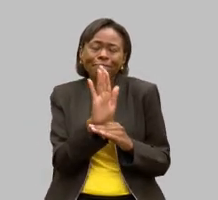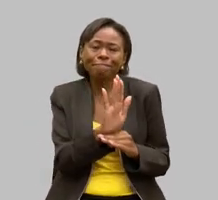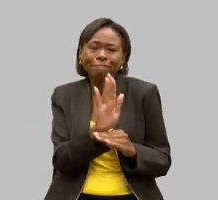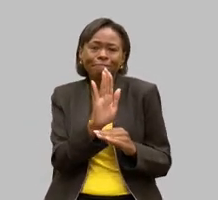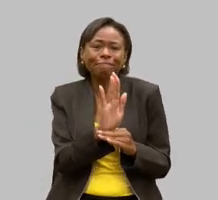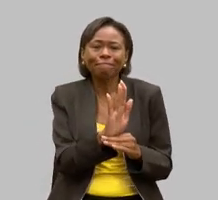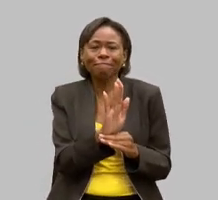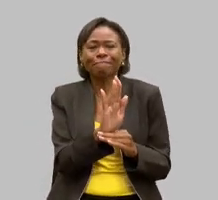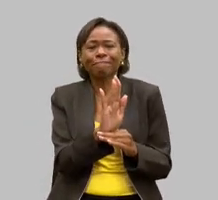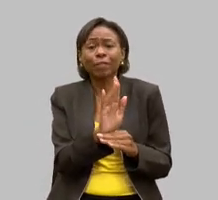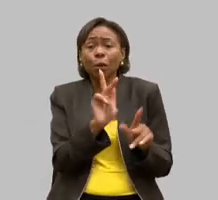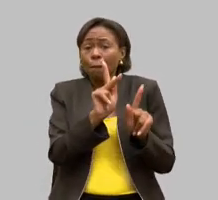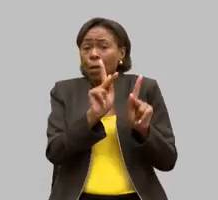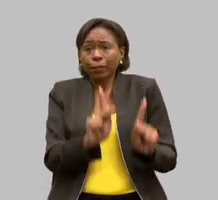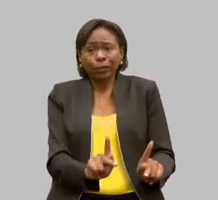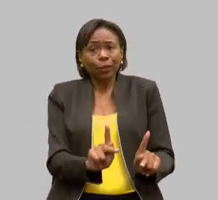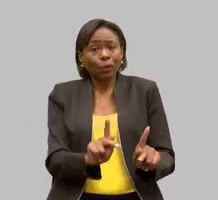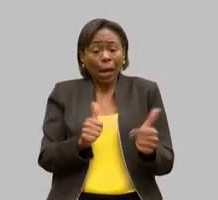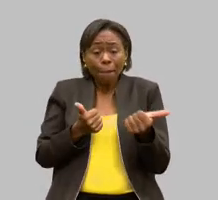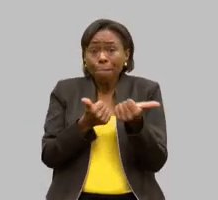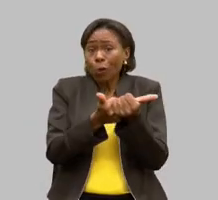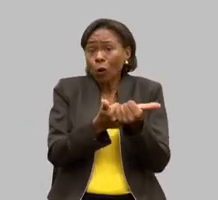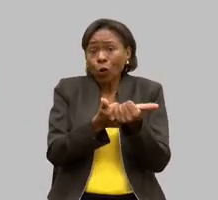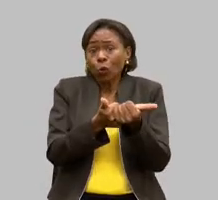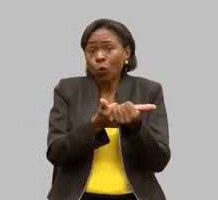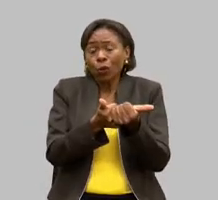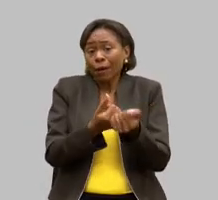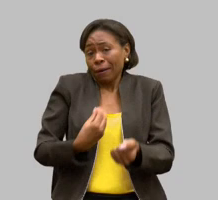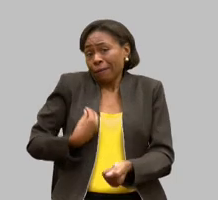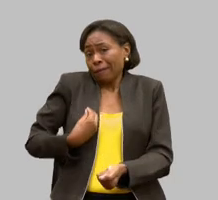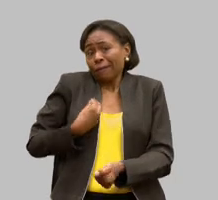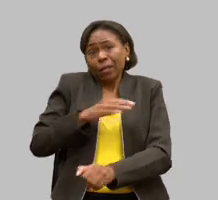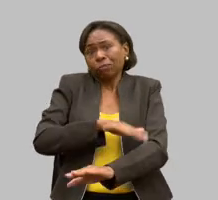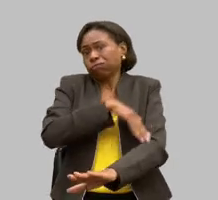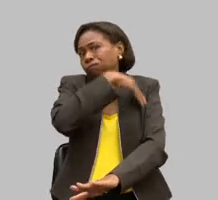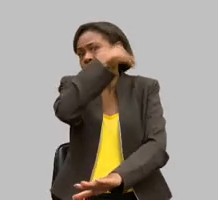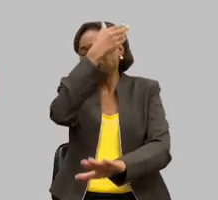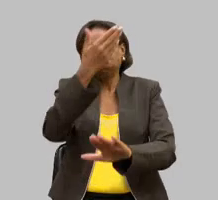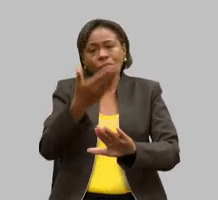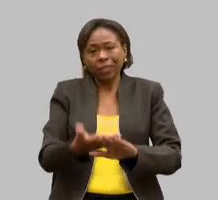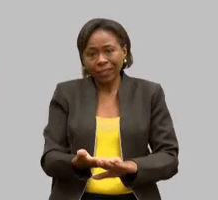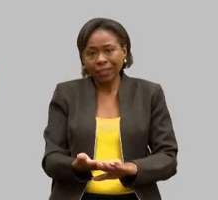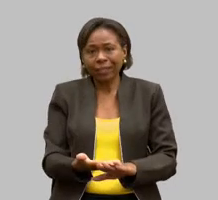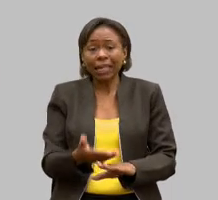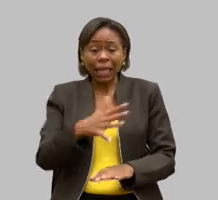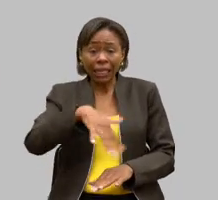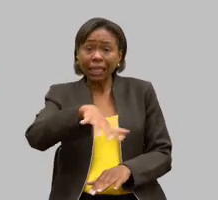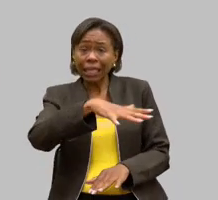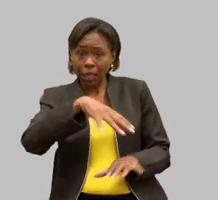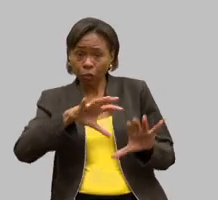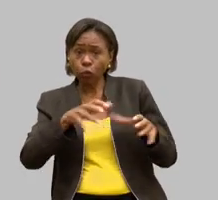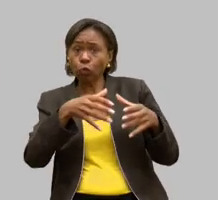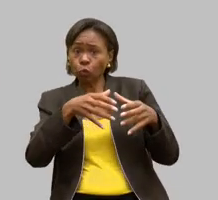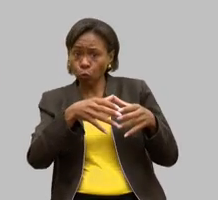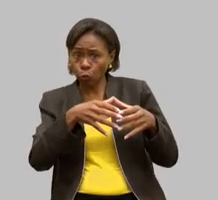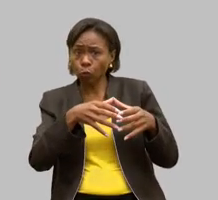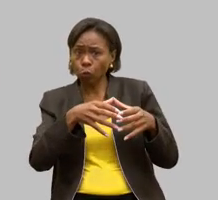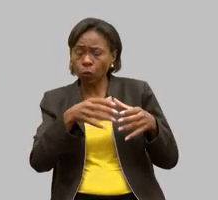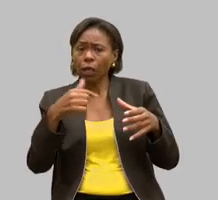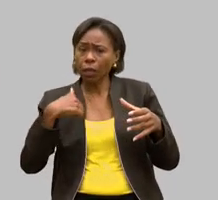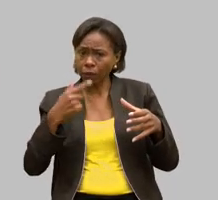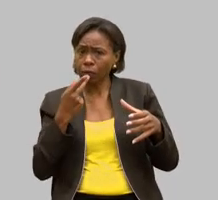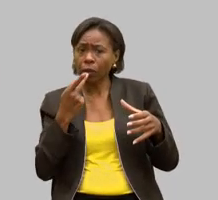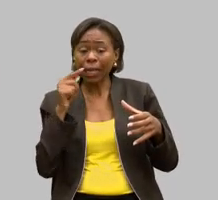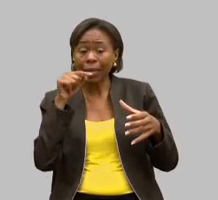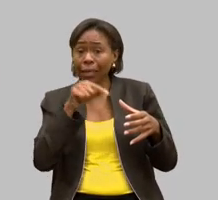apoio para a vida inteira e é nesse contingente que eu gostaria de falar da importância do